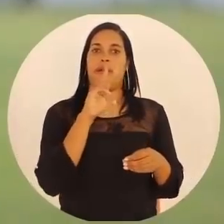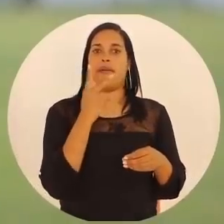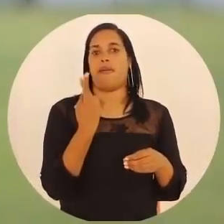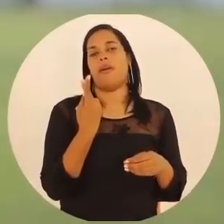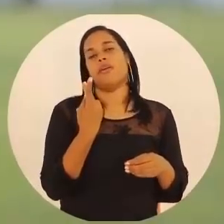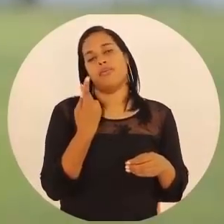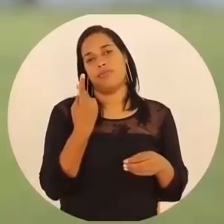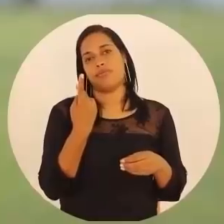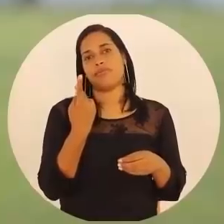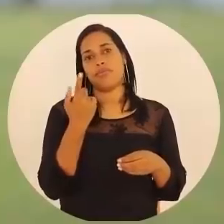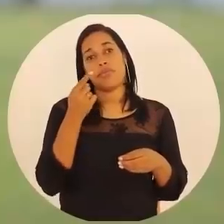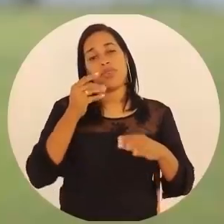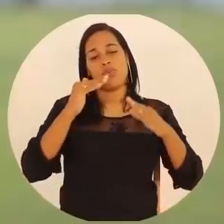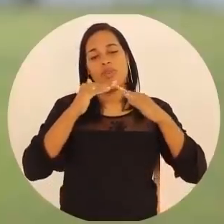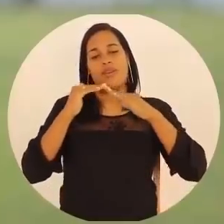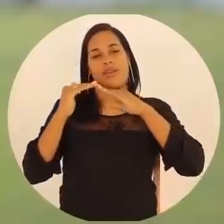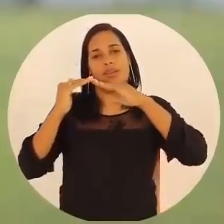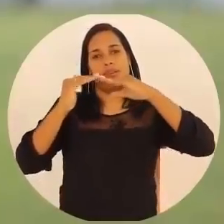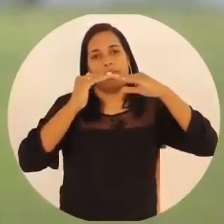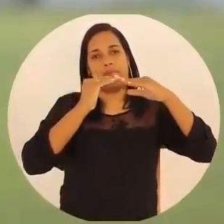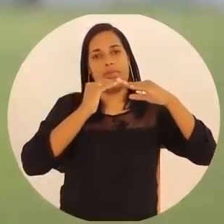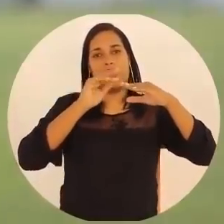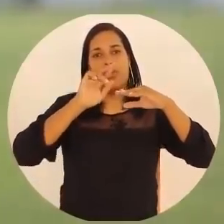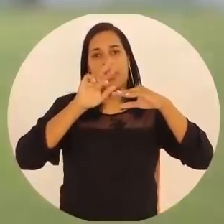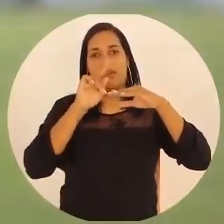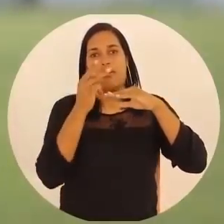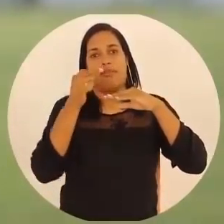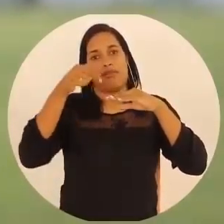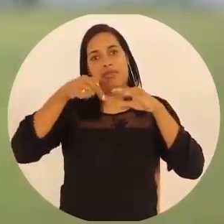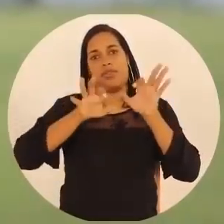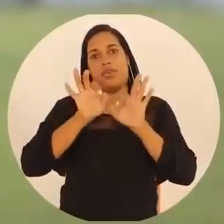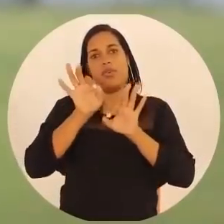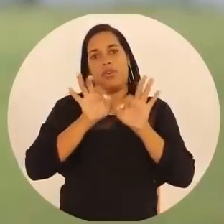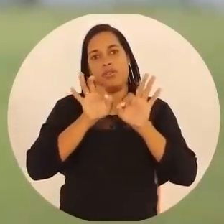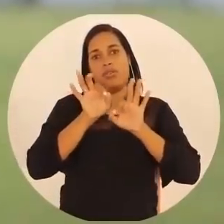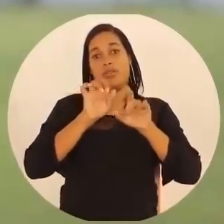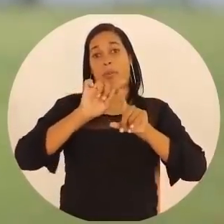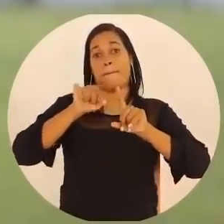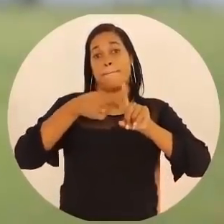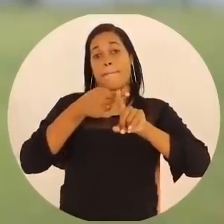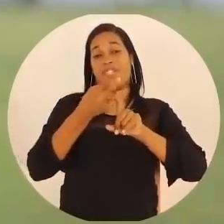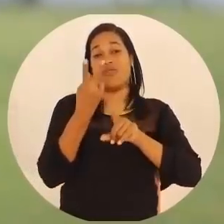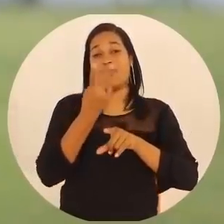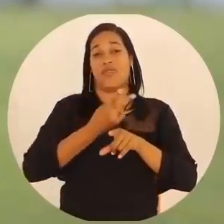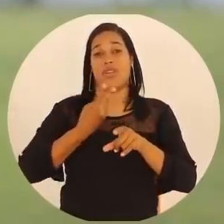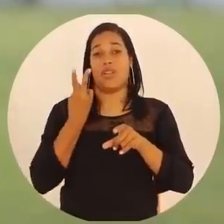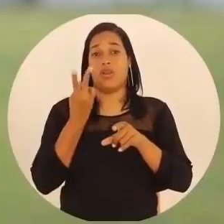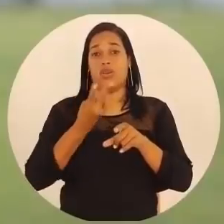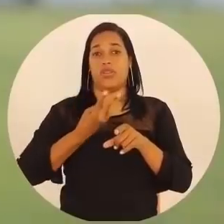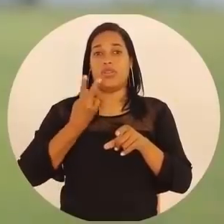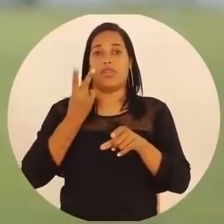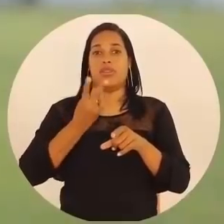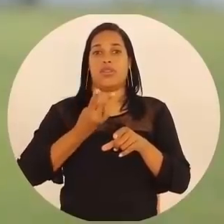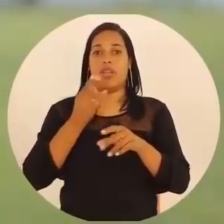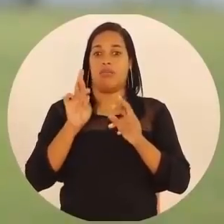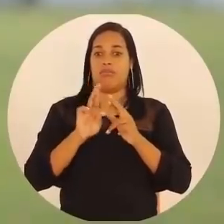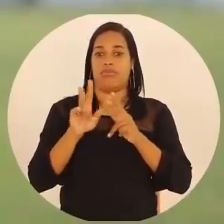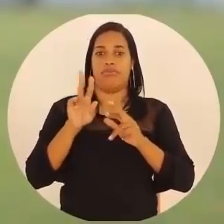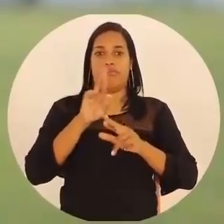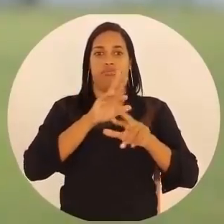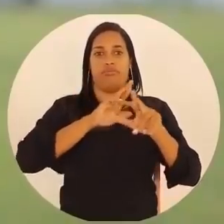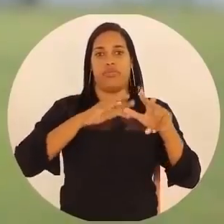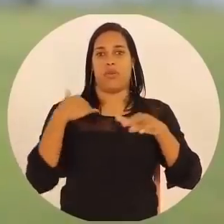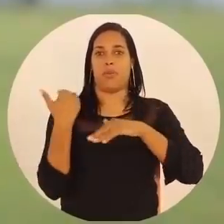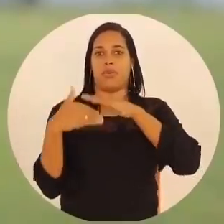porque isso equipara aos demais recursos da organização, mas sim valorizá-lo como elemento diferenciador nesse